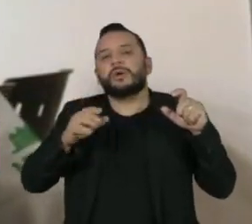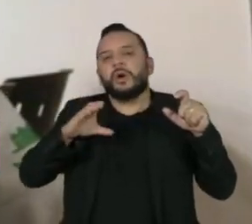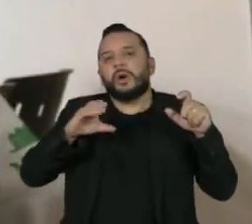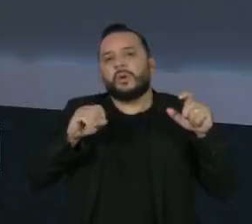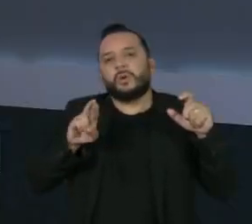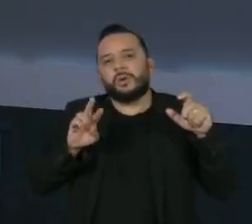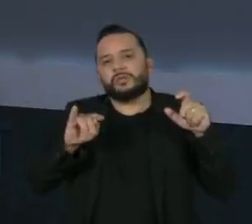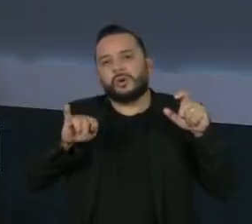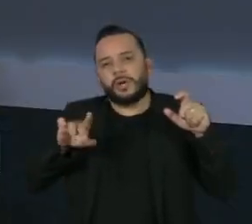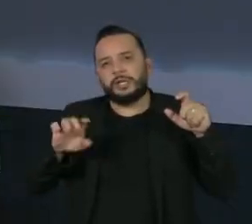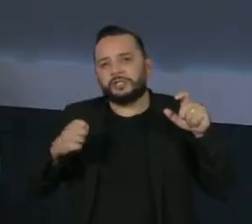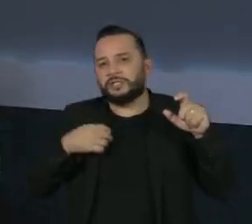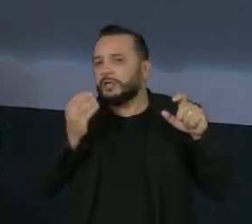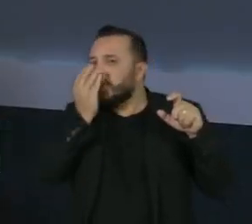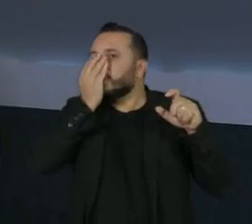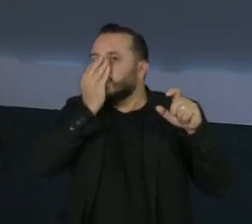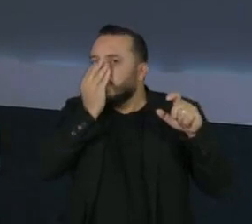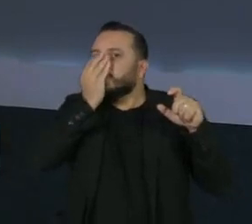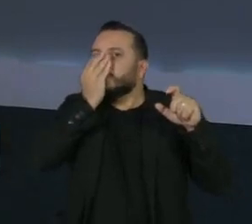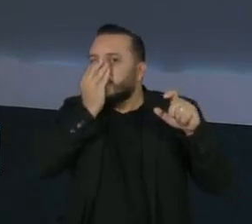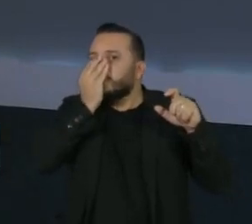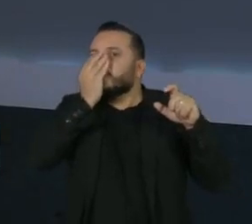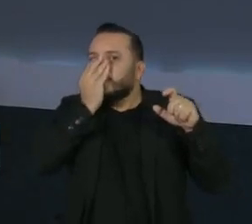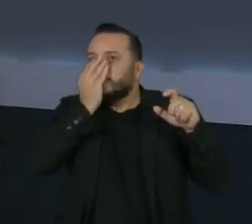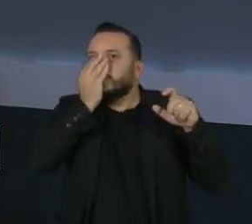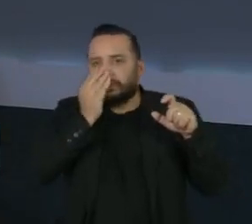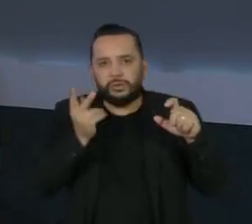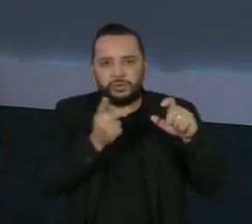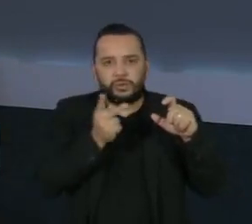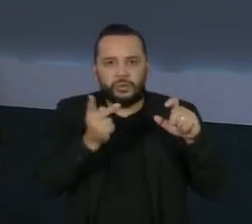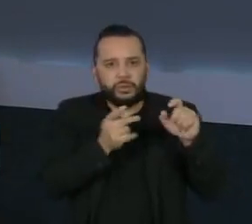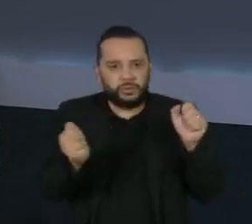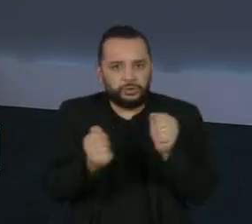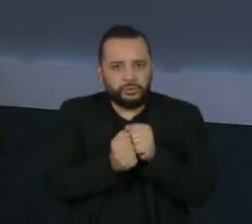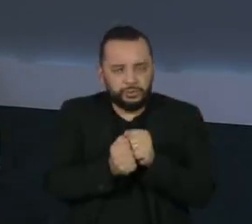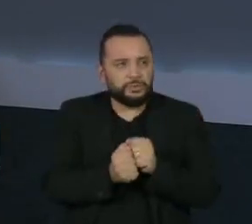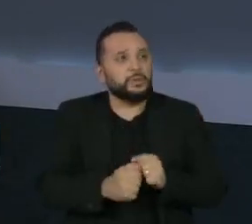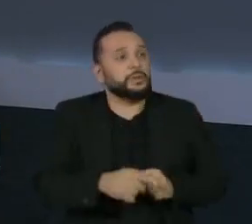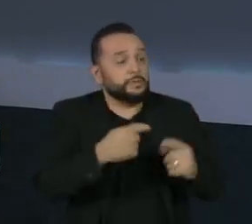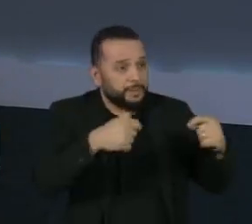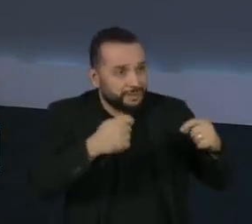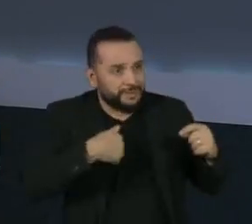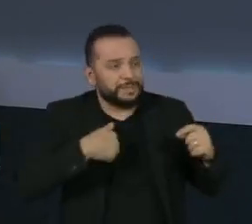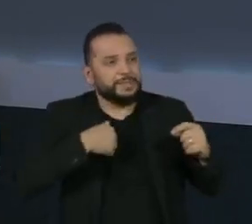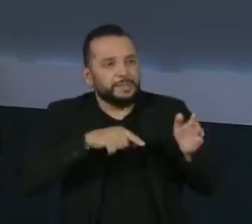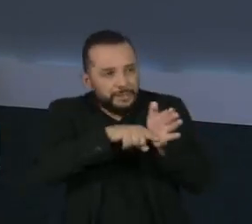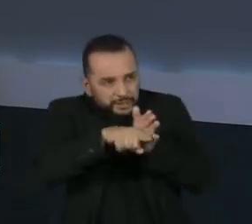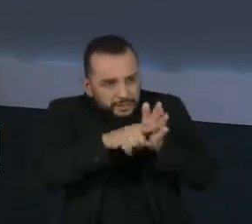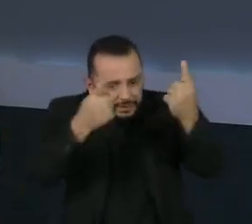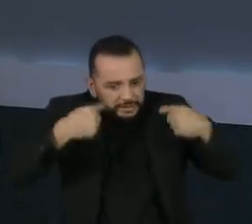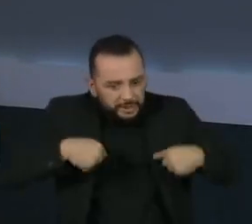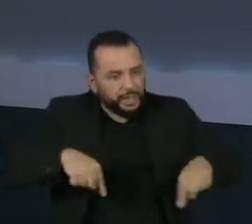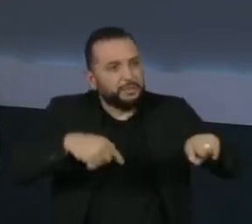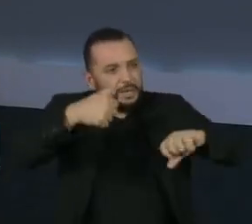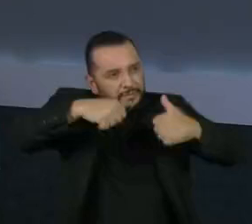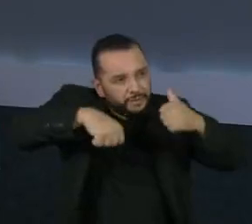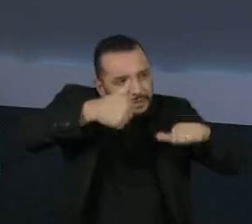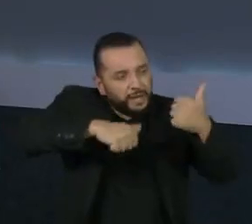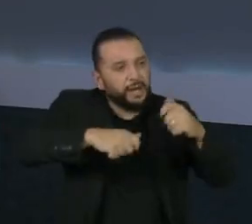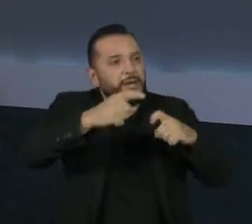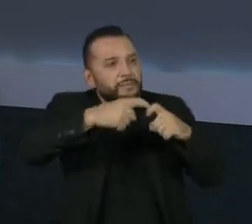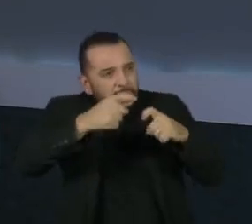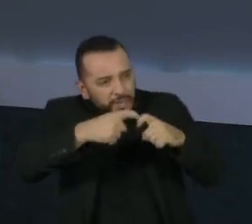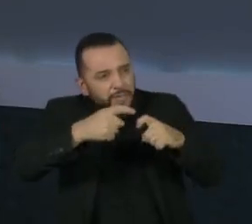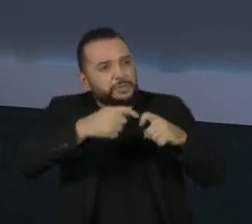essa proteção. Os casos precisam ser analisados de maneira individualizada por um profissional da saúde,